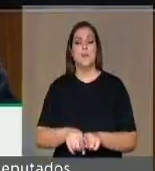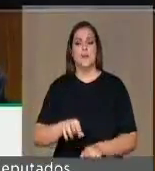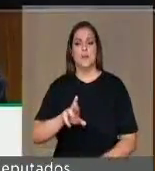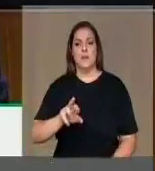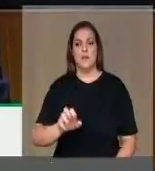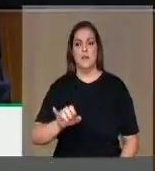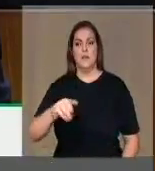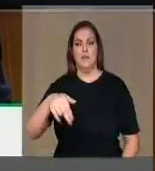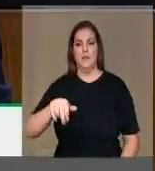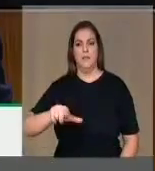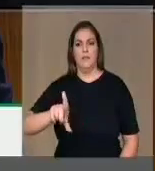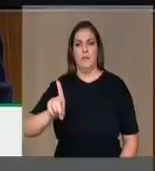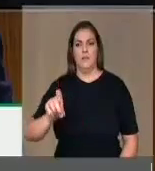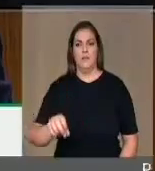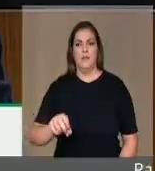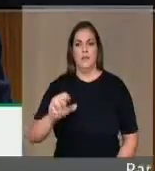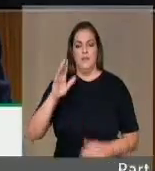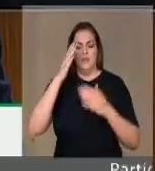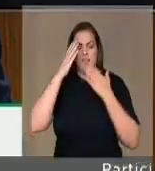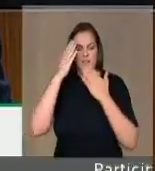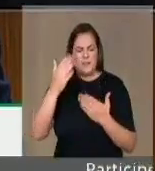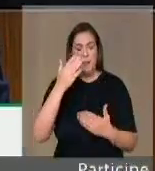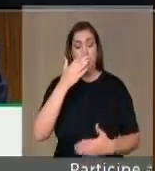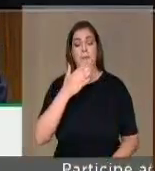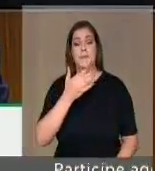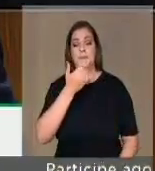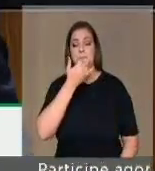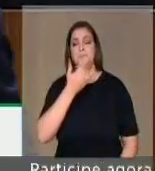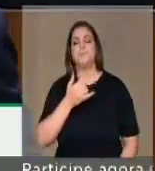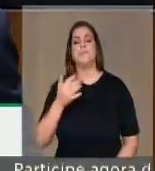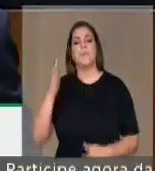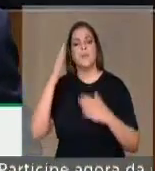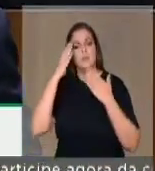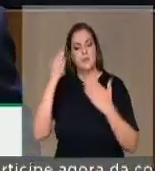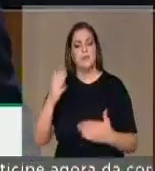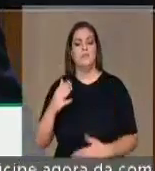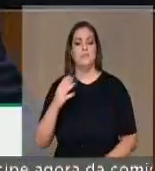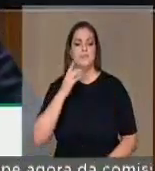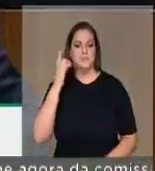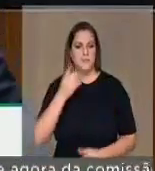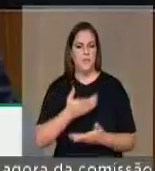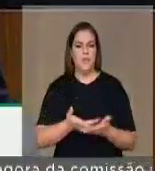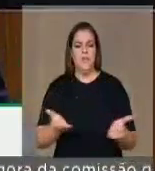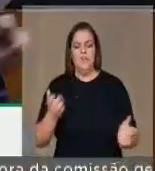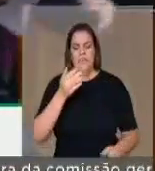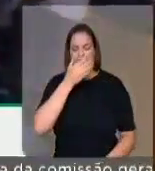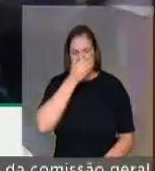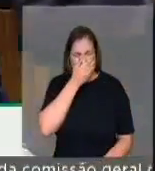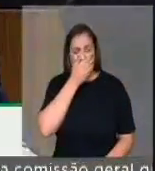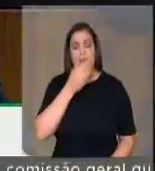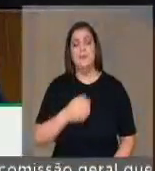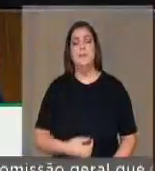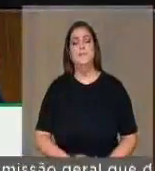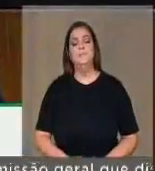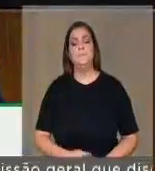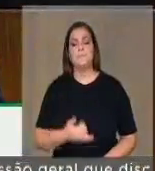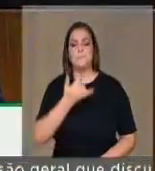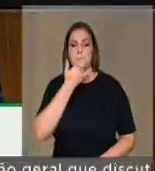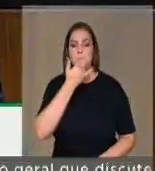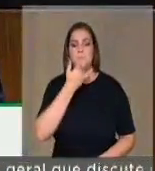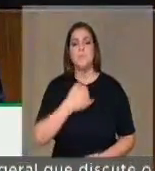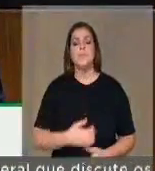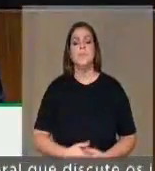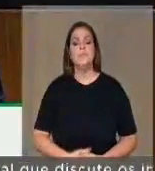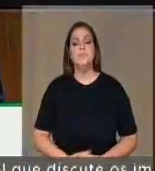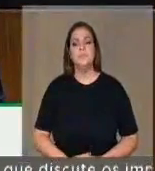Fujimoto, agradecer aos parlamentares que acompanharam e participaram